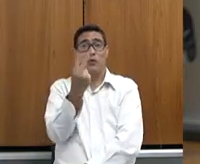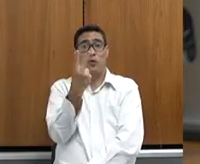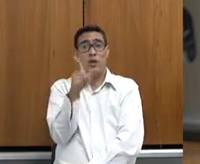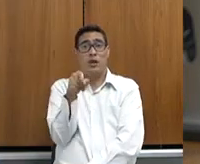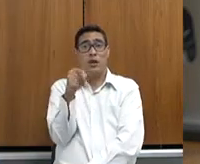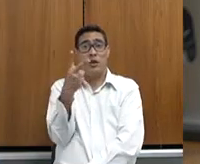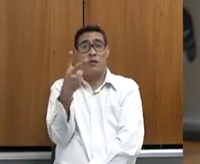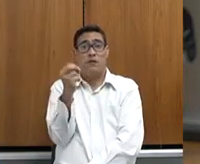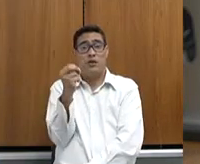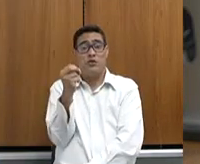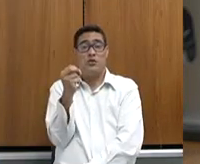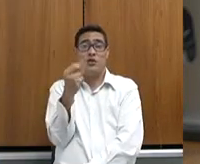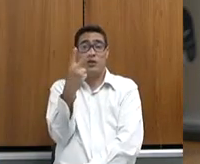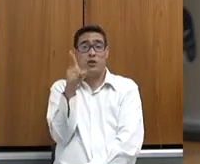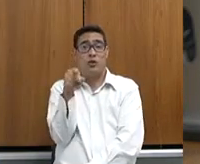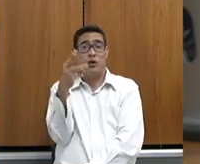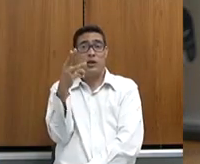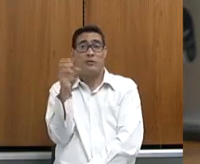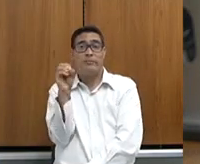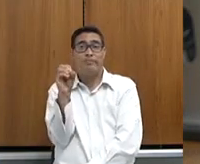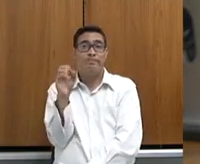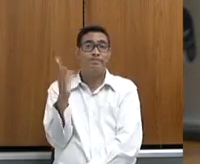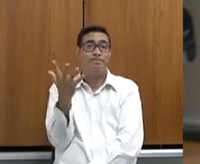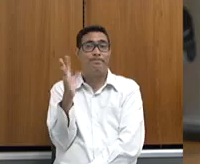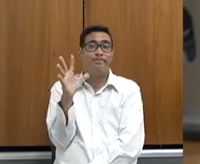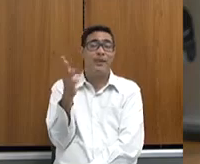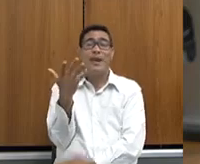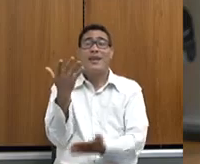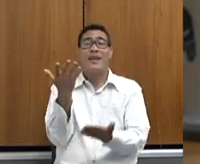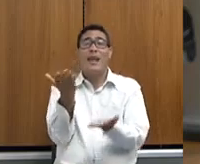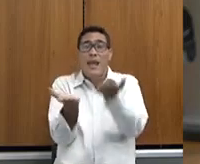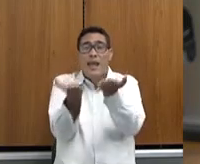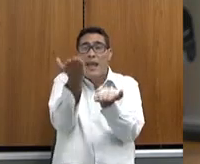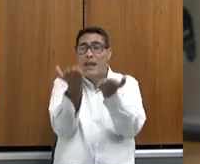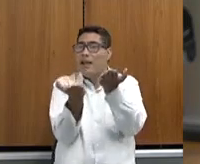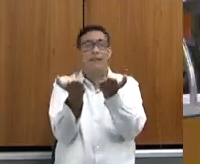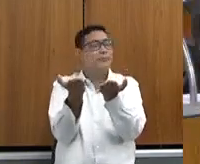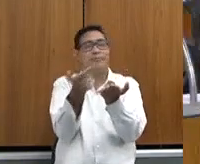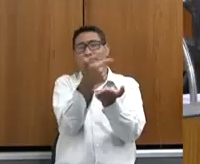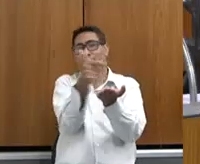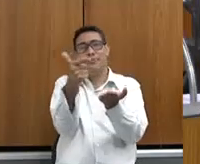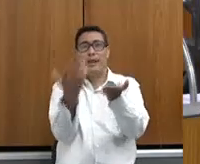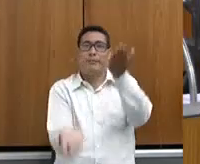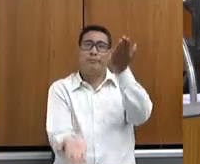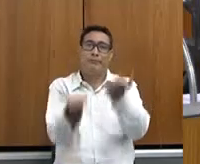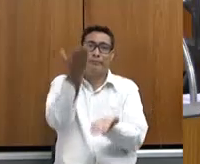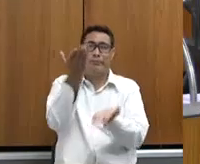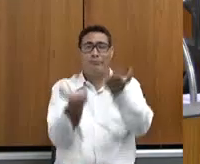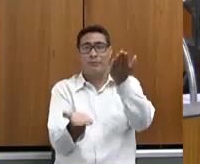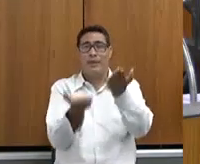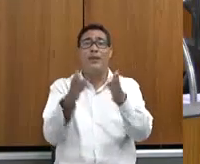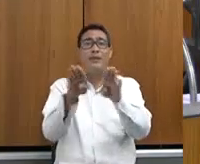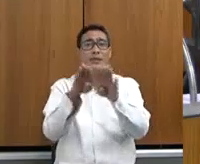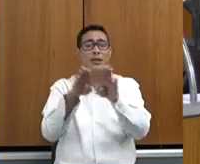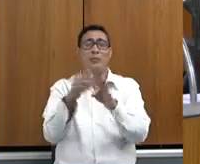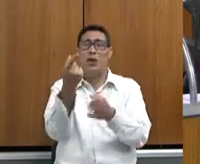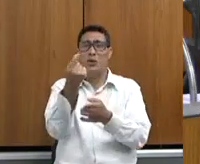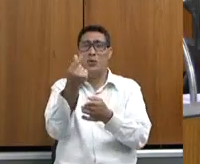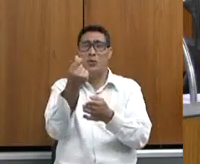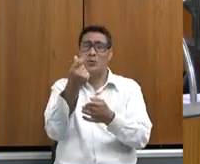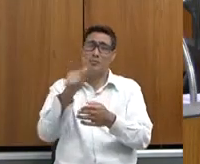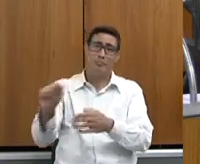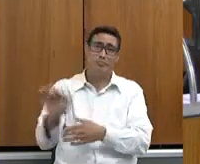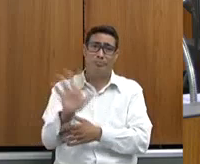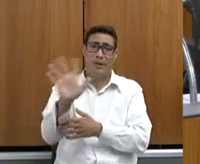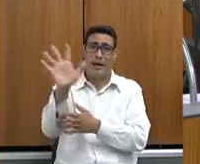,30. Aí, tira um desequilíbrio total e o custo de produção muito elevado. E aí, mais gente